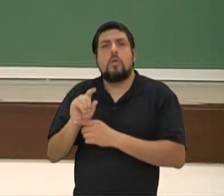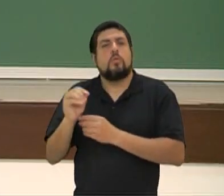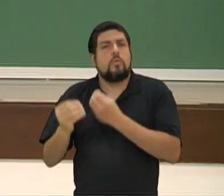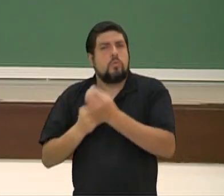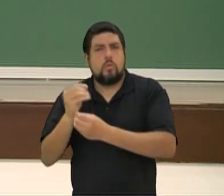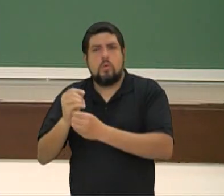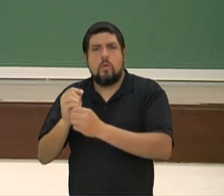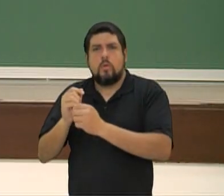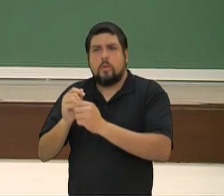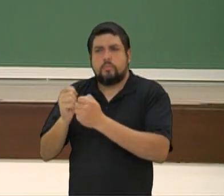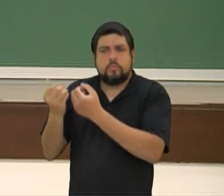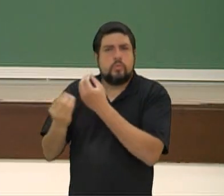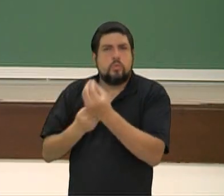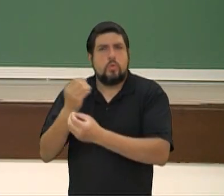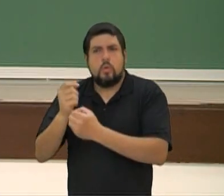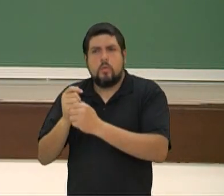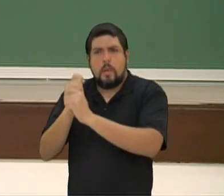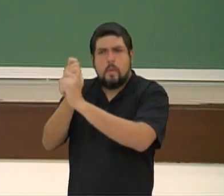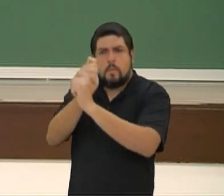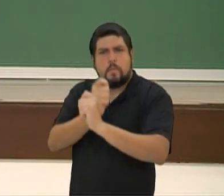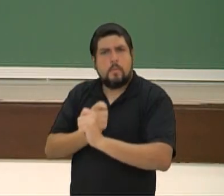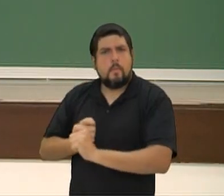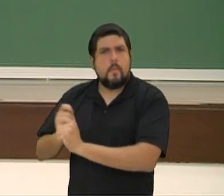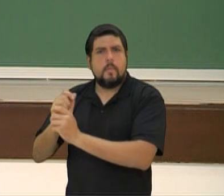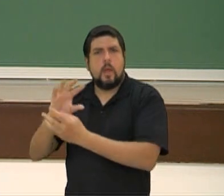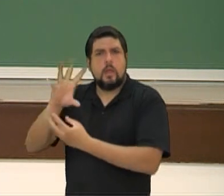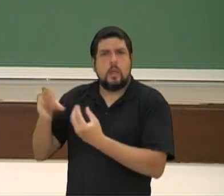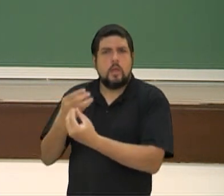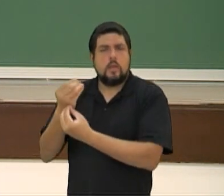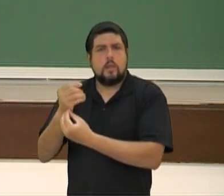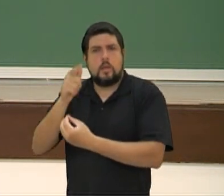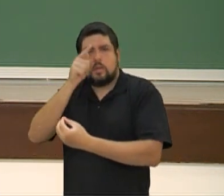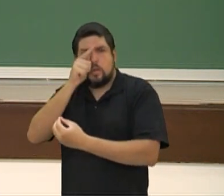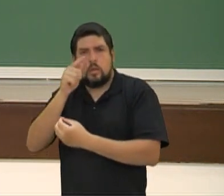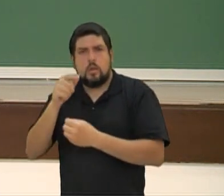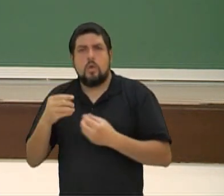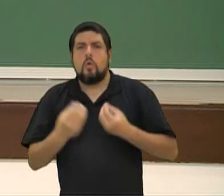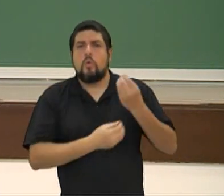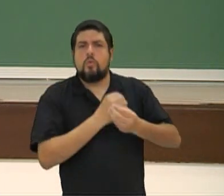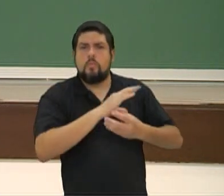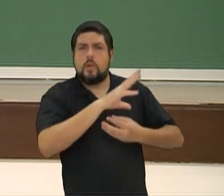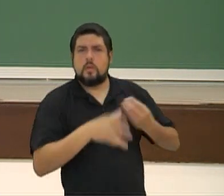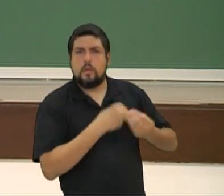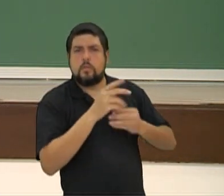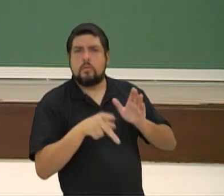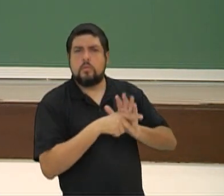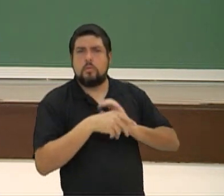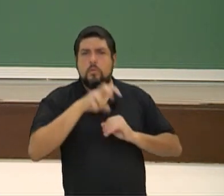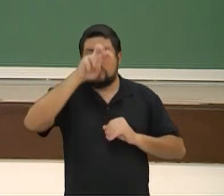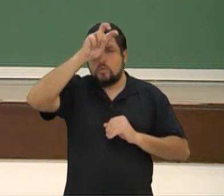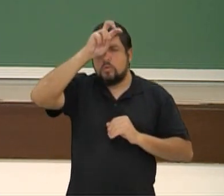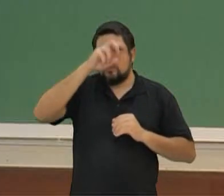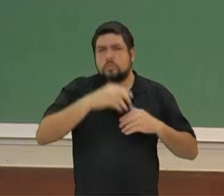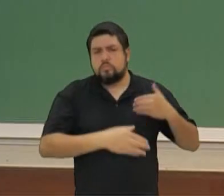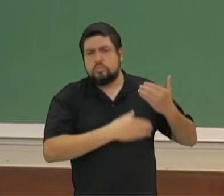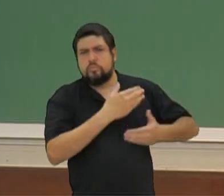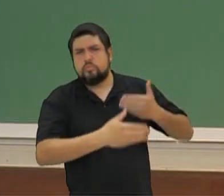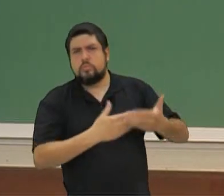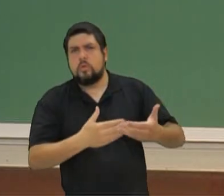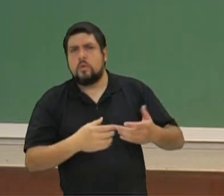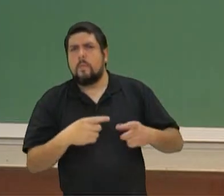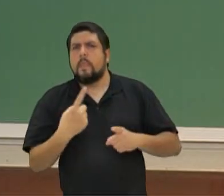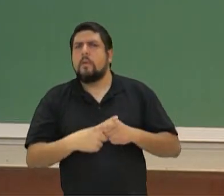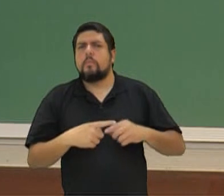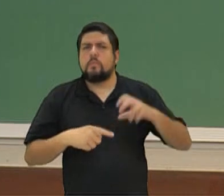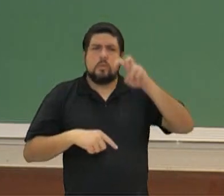parede que nós temos da arte egípcia, como um modelo de beleza e artística. Como seria o mundo? Por que não foi egípcio?